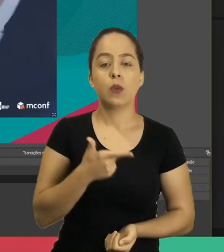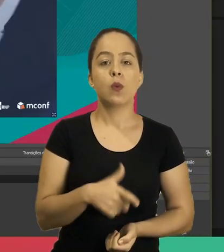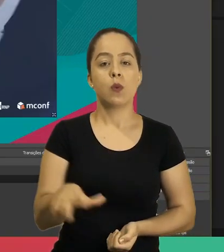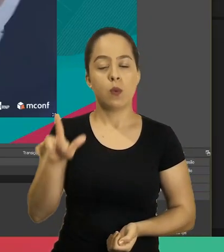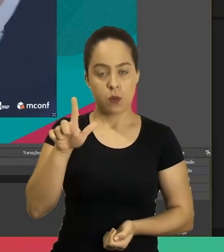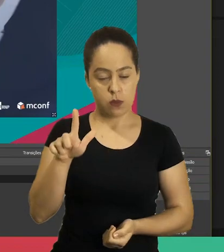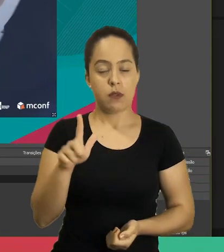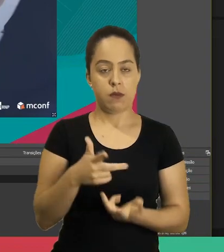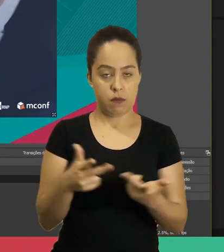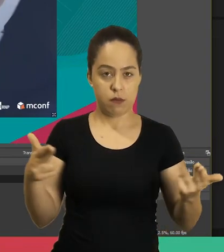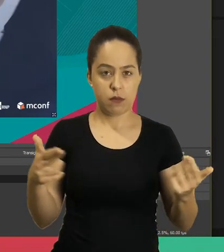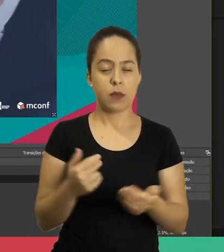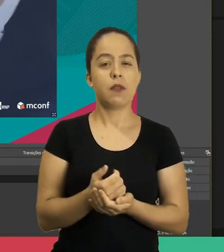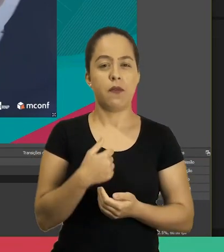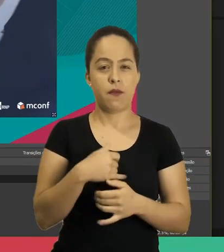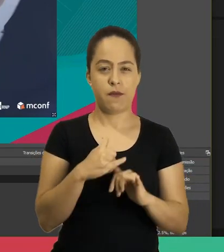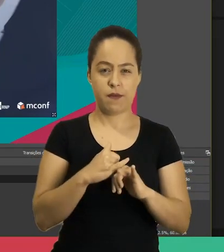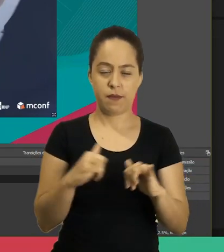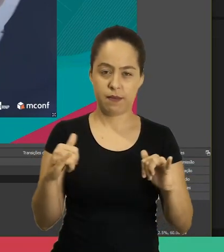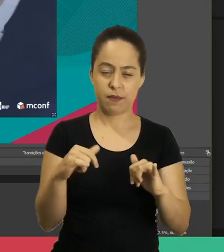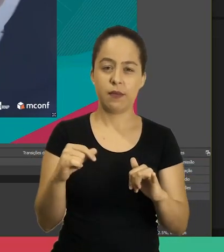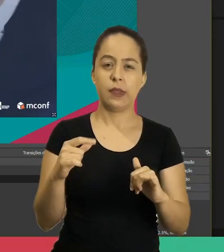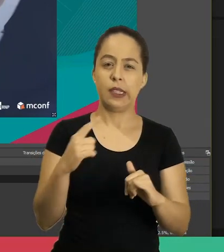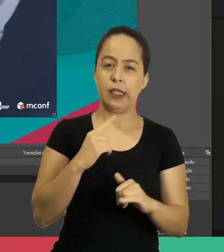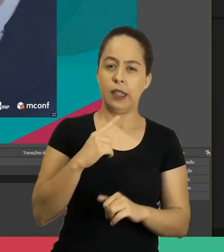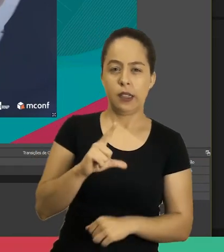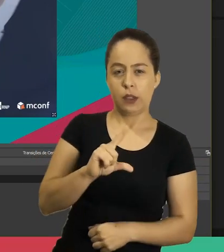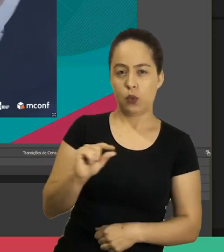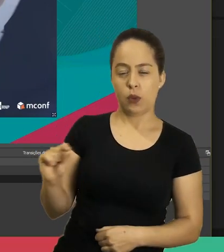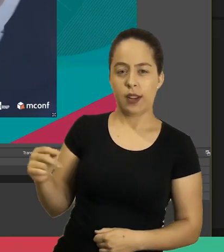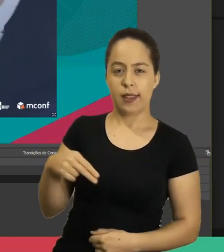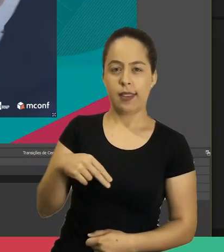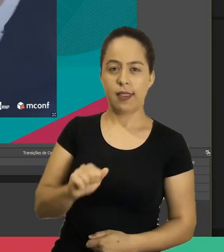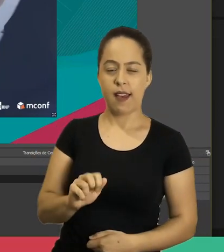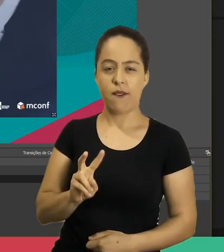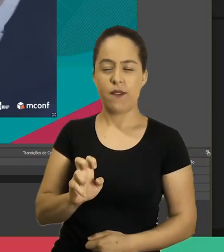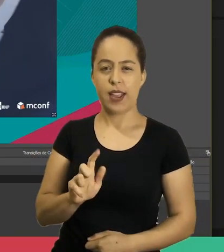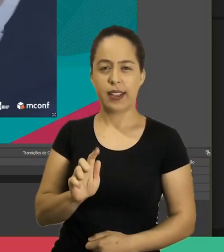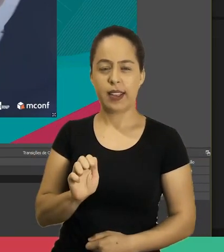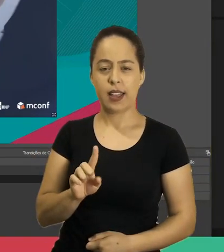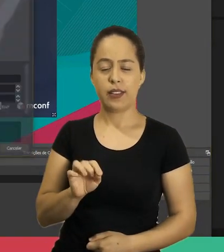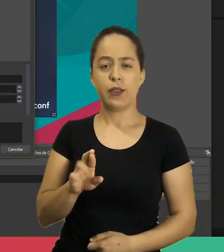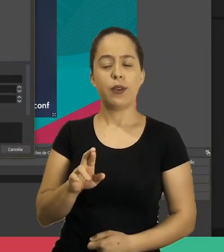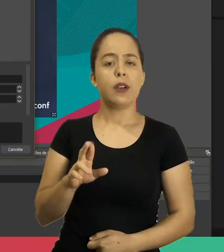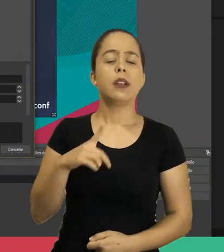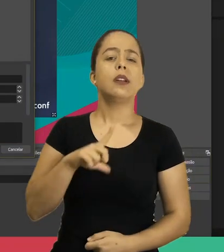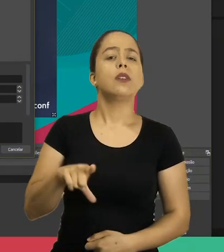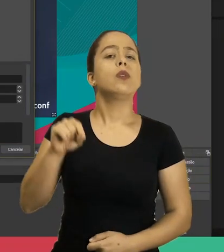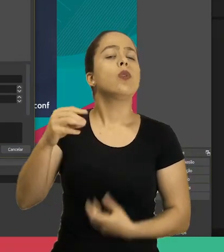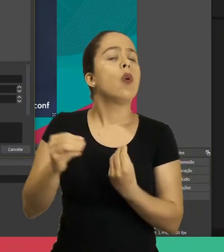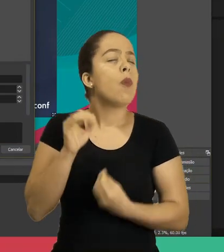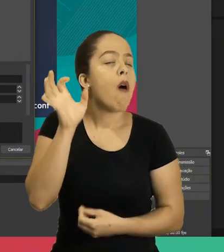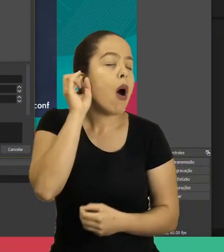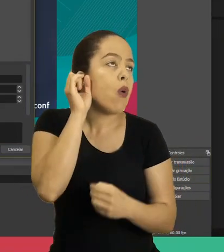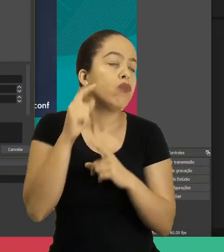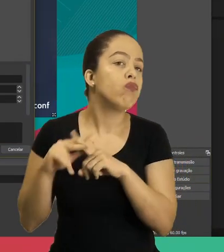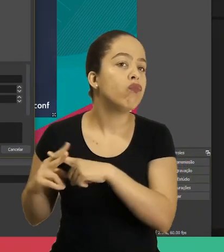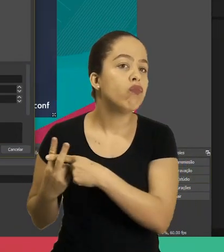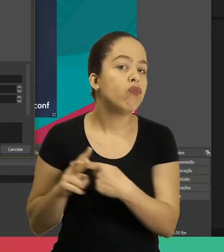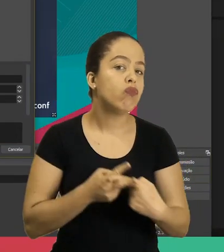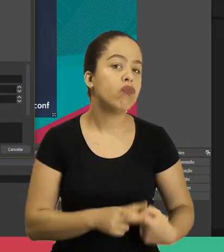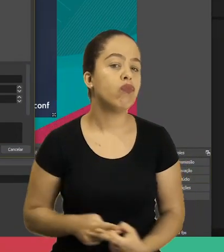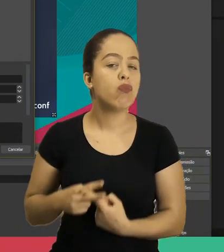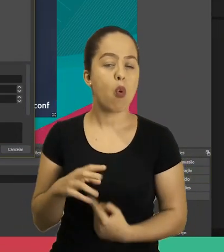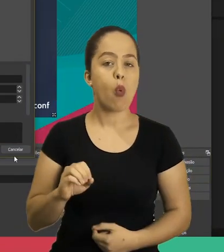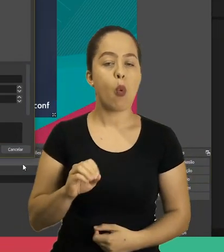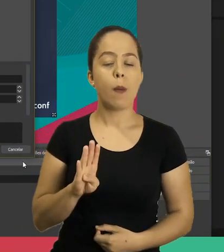é outra coisa eu falei que vocês lá aqui na opção de navegador você marca aqui